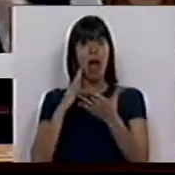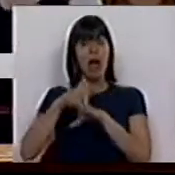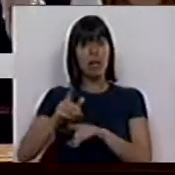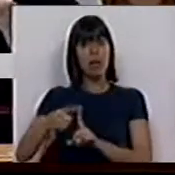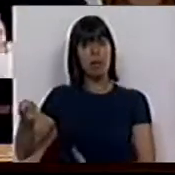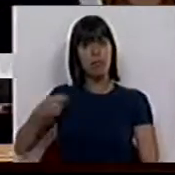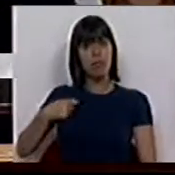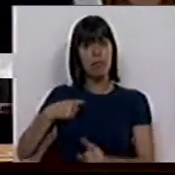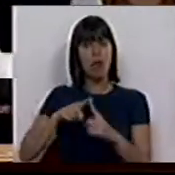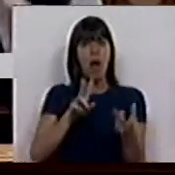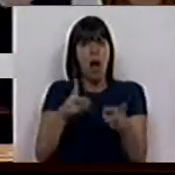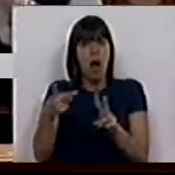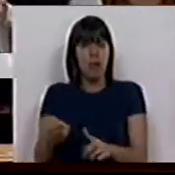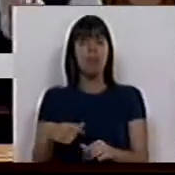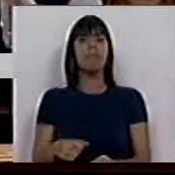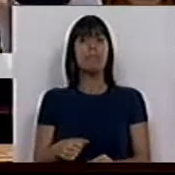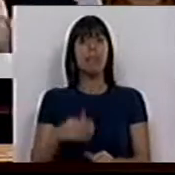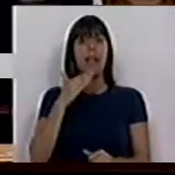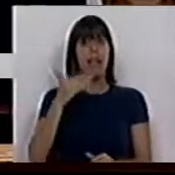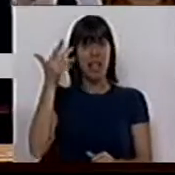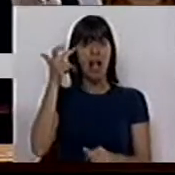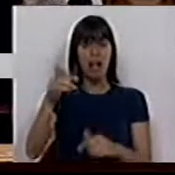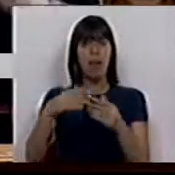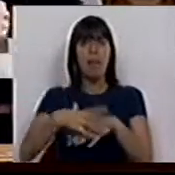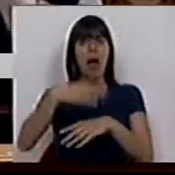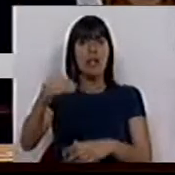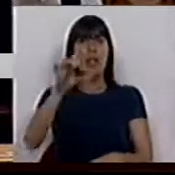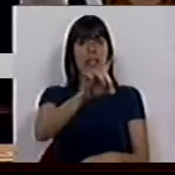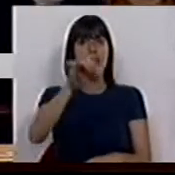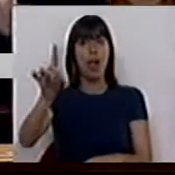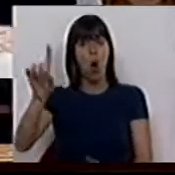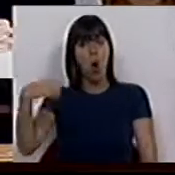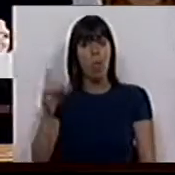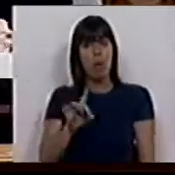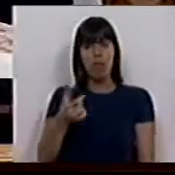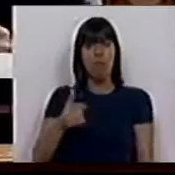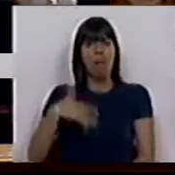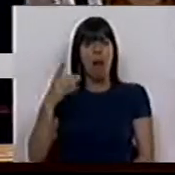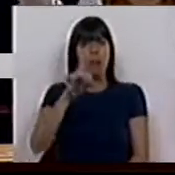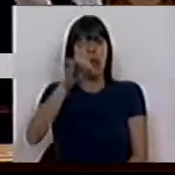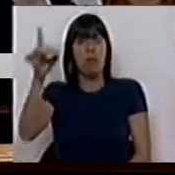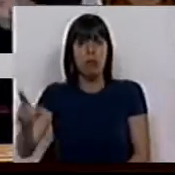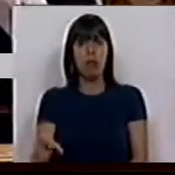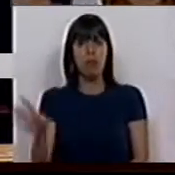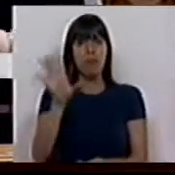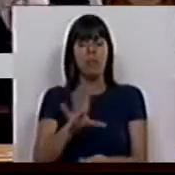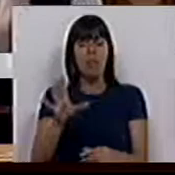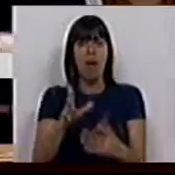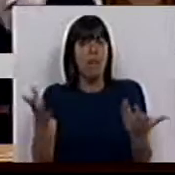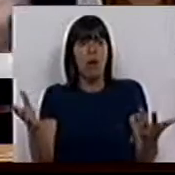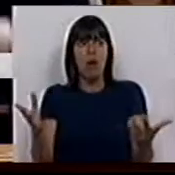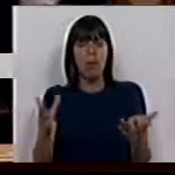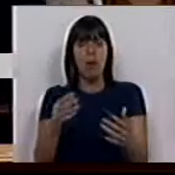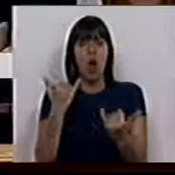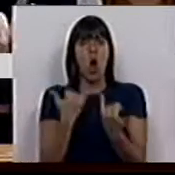prestação foi alterado. Aumentaram a idade para 66 anos em vez dos 65. E de uma forma praticamente